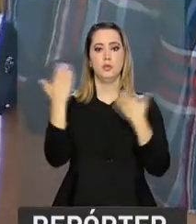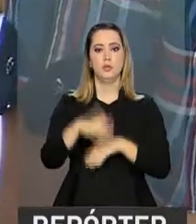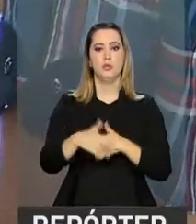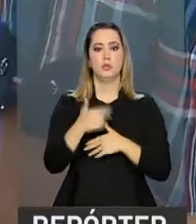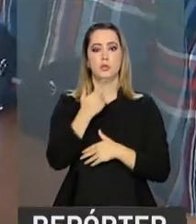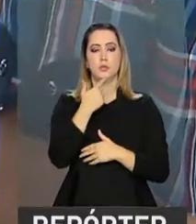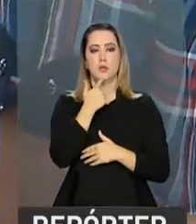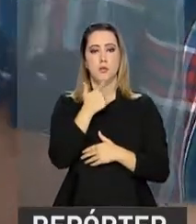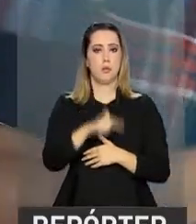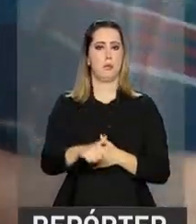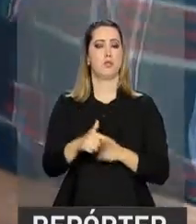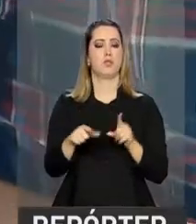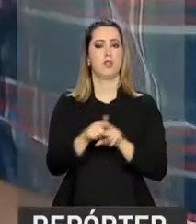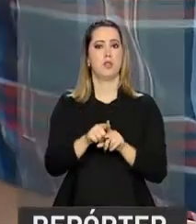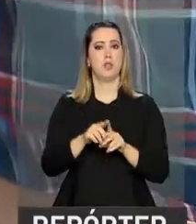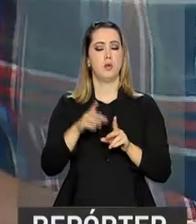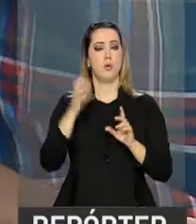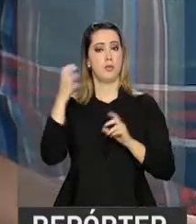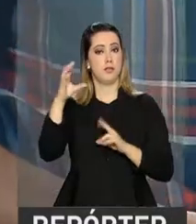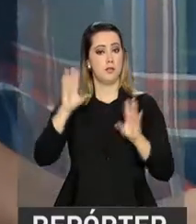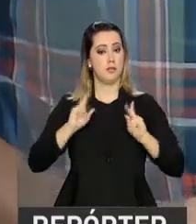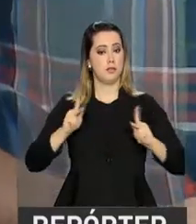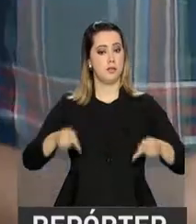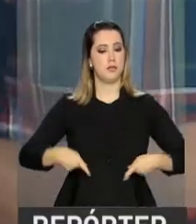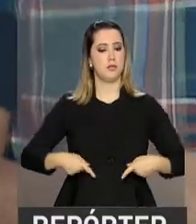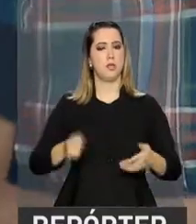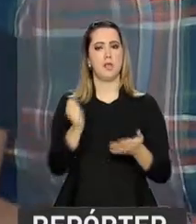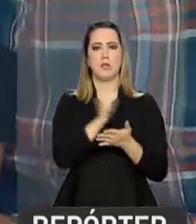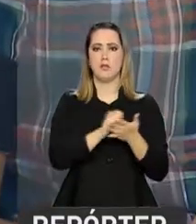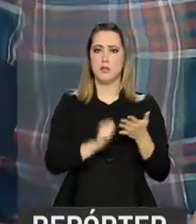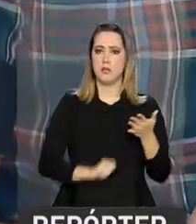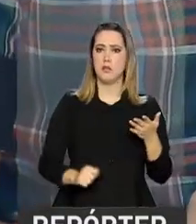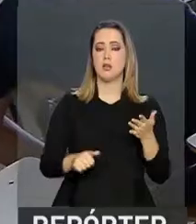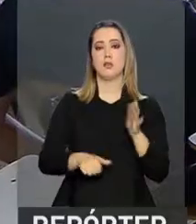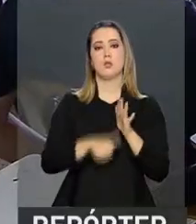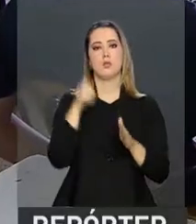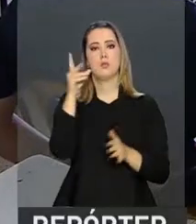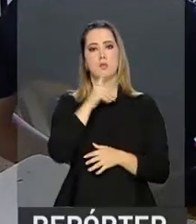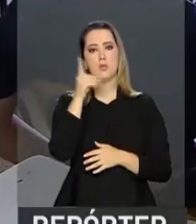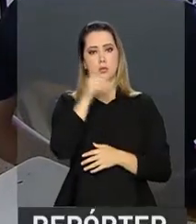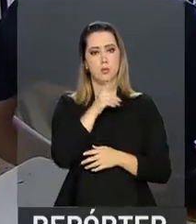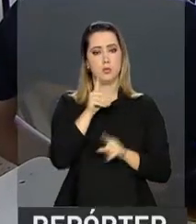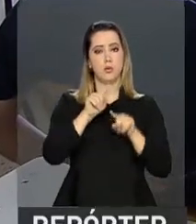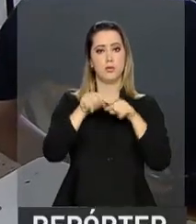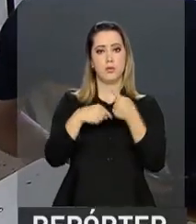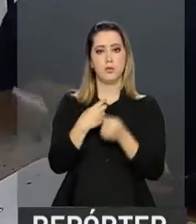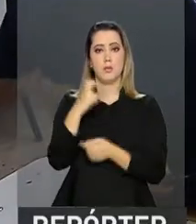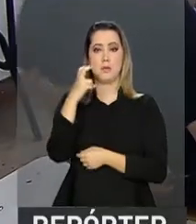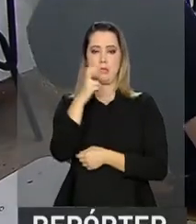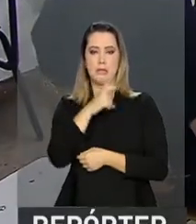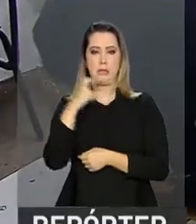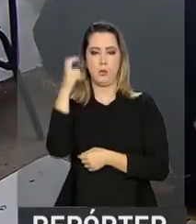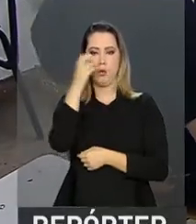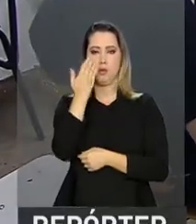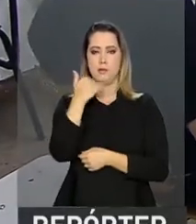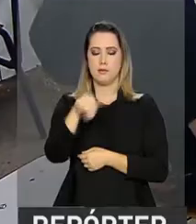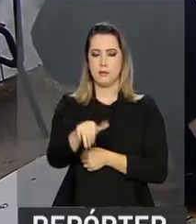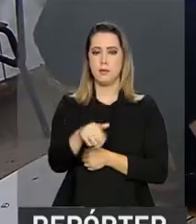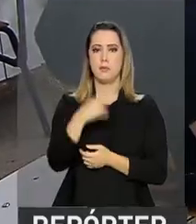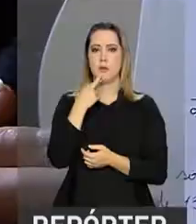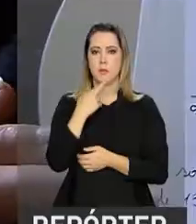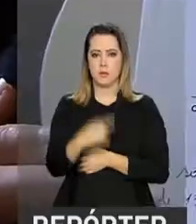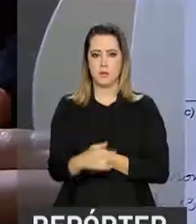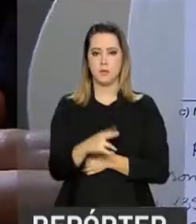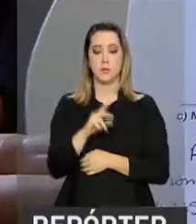de linguagens, ciências humanas e redação serão aplicadas no primeiro domingo, e os candidatos terão 5 horas e meia para responder as